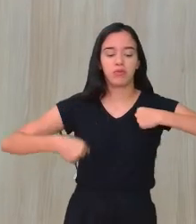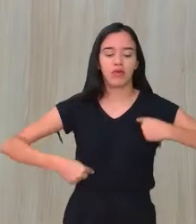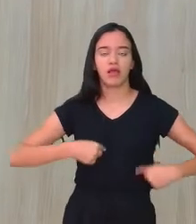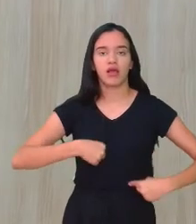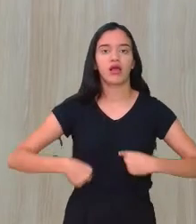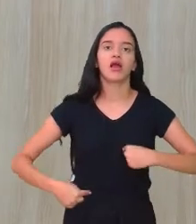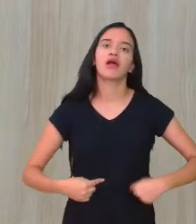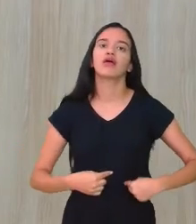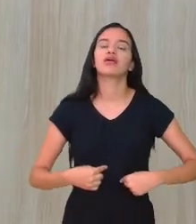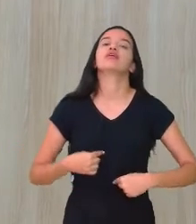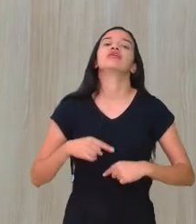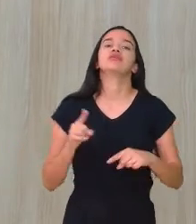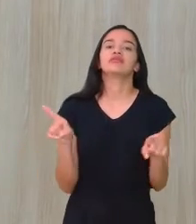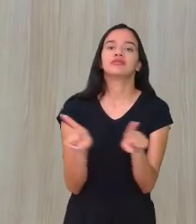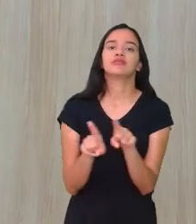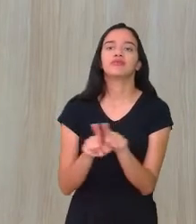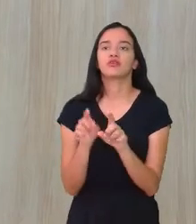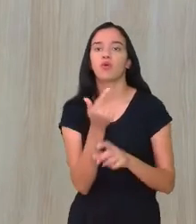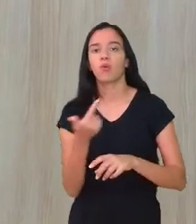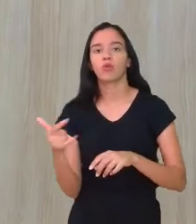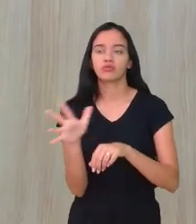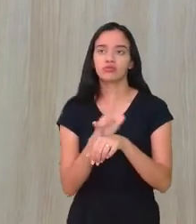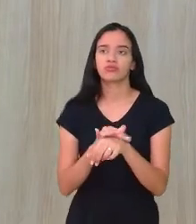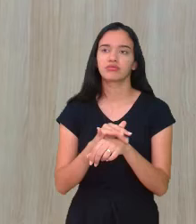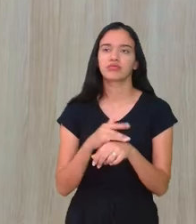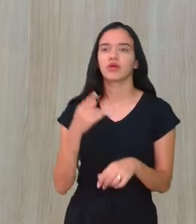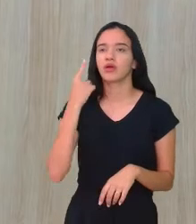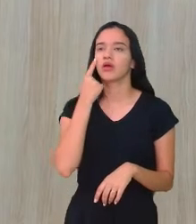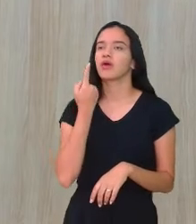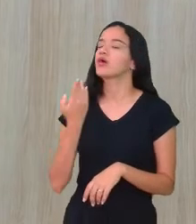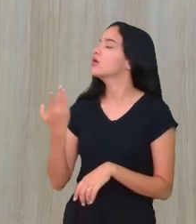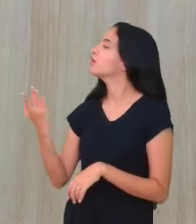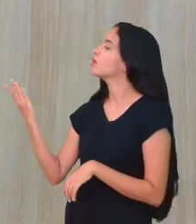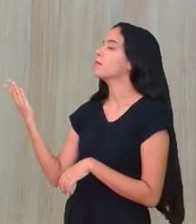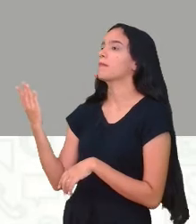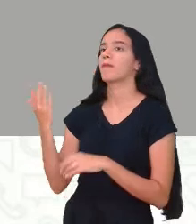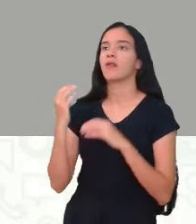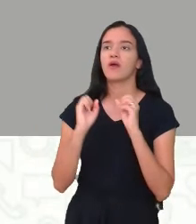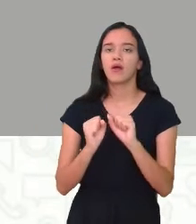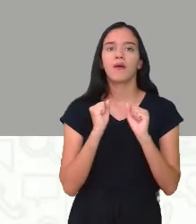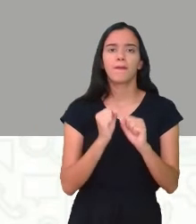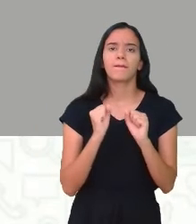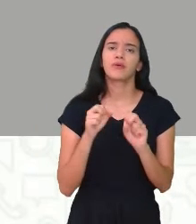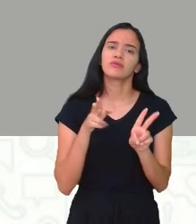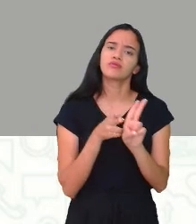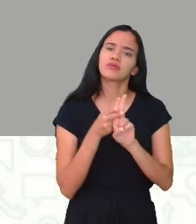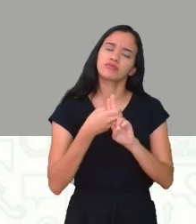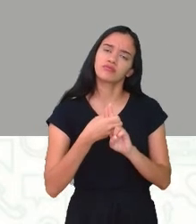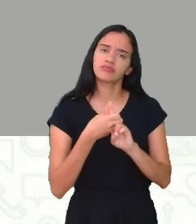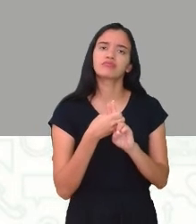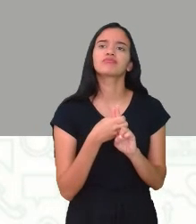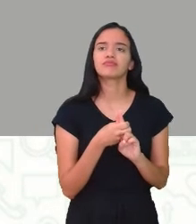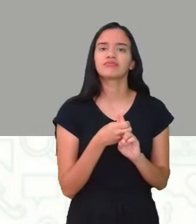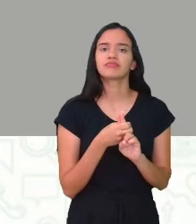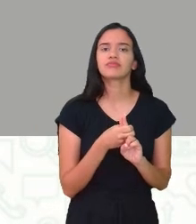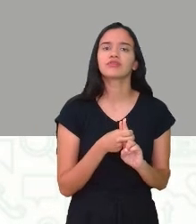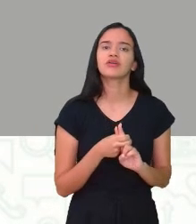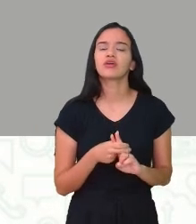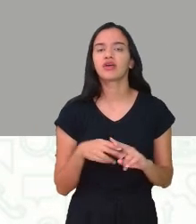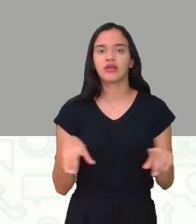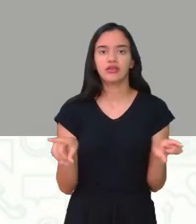você baixando a imunidade e pegando outras doenças olha aqui o teste pode ser feito pelo SUS o sistema único de saúde